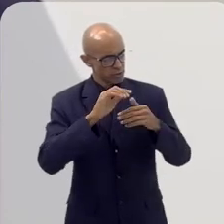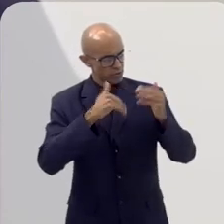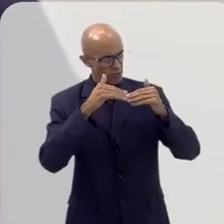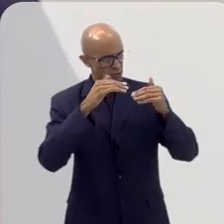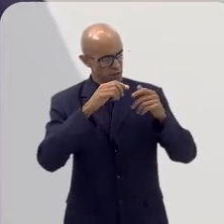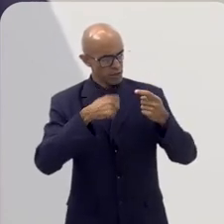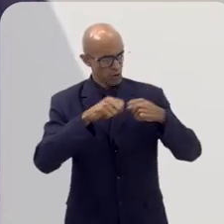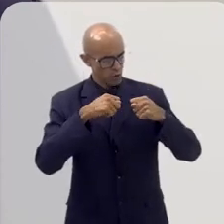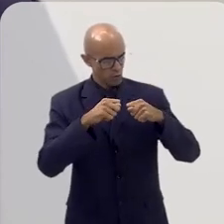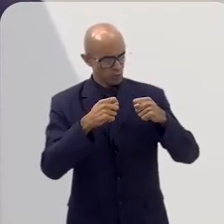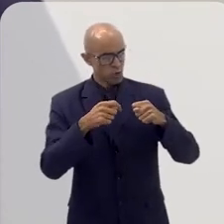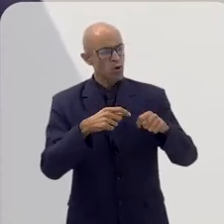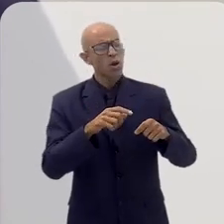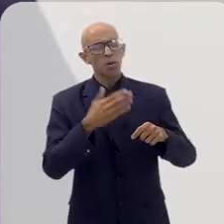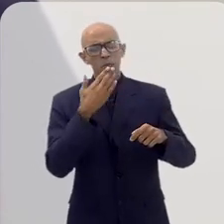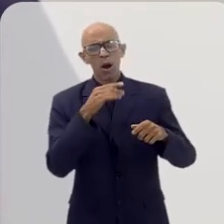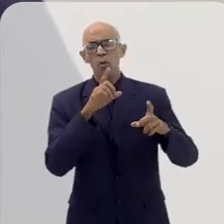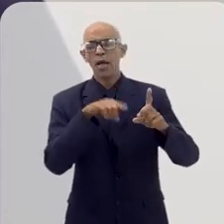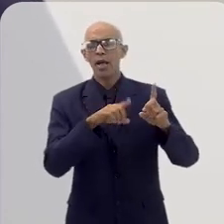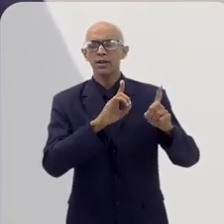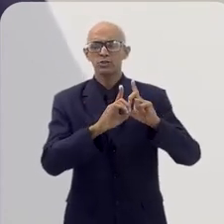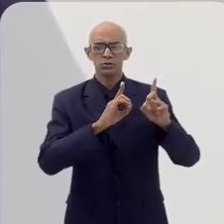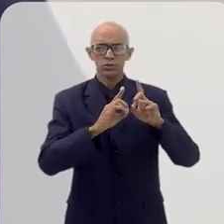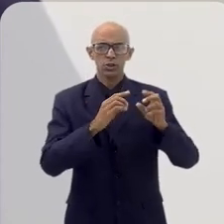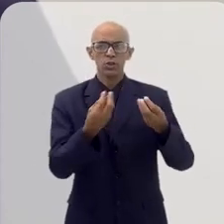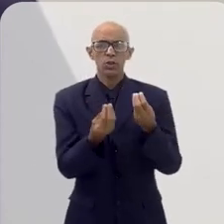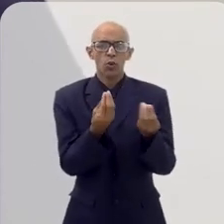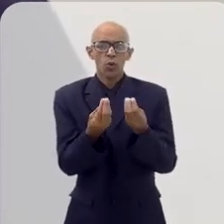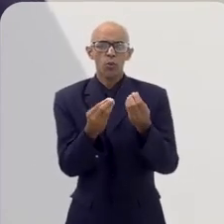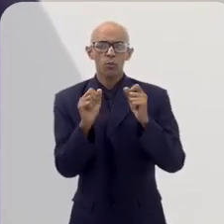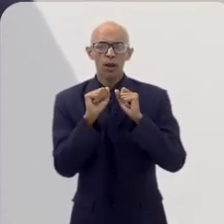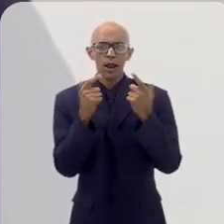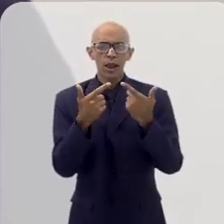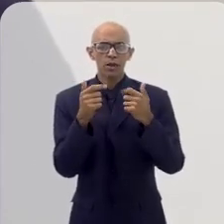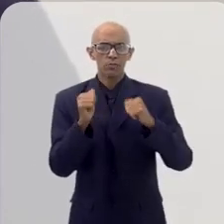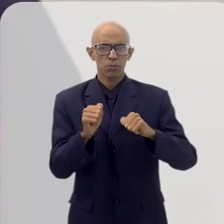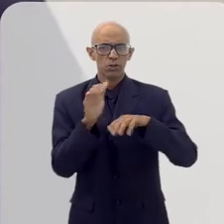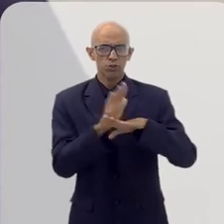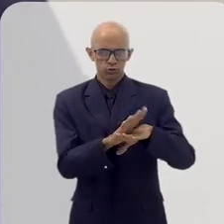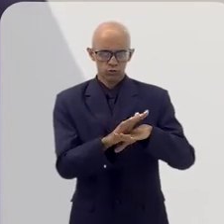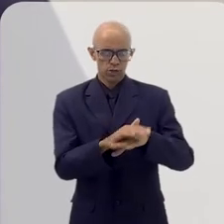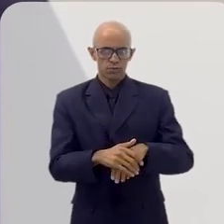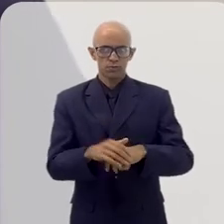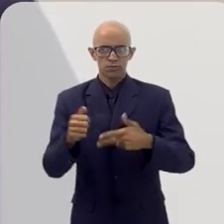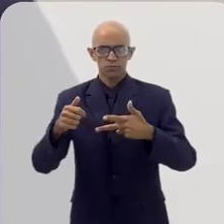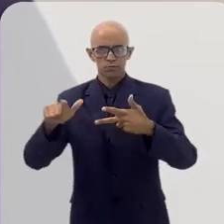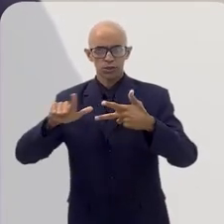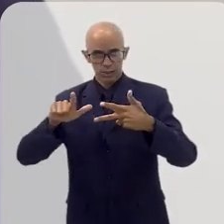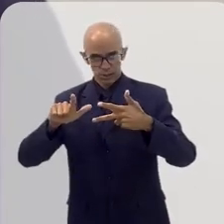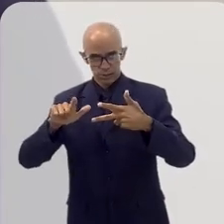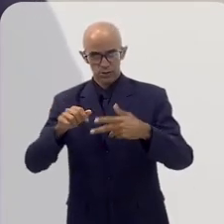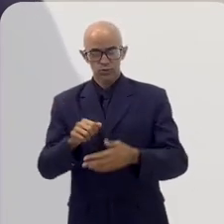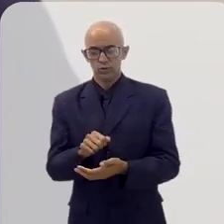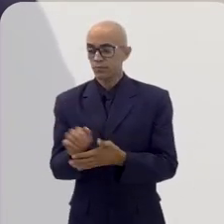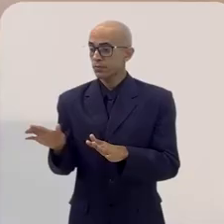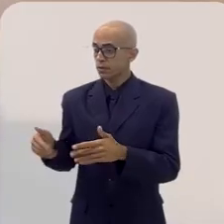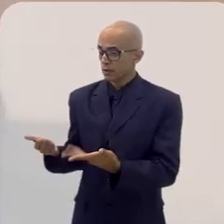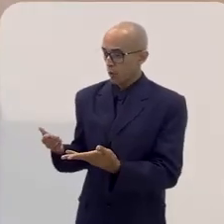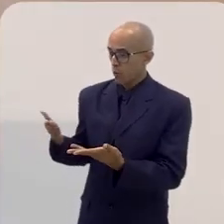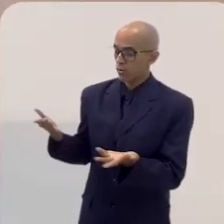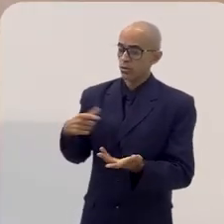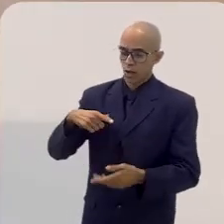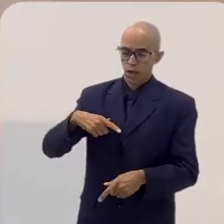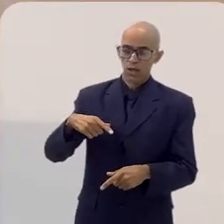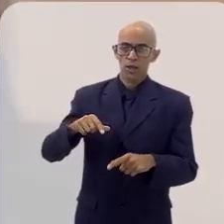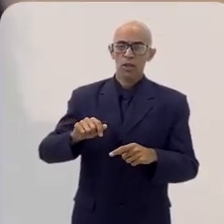O que tem sido discutido e tratado nesse âmbito? E como o Legislativo também pode ajudar em funcionar esse setor? Sim, muitos.